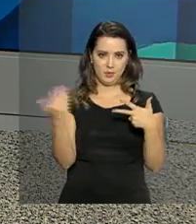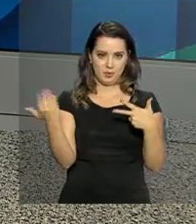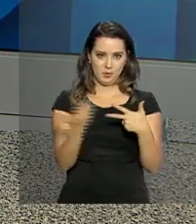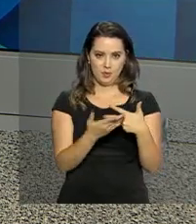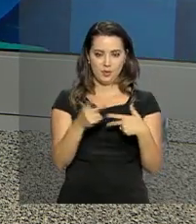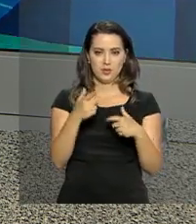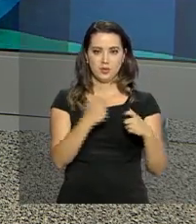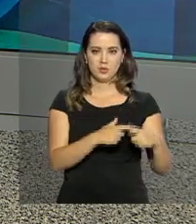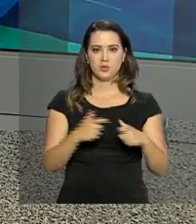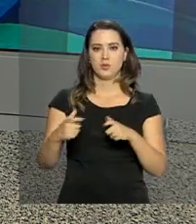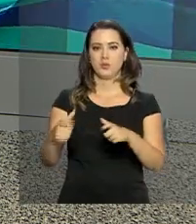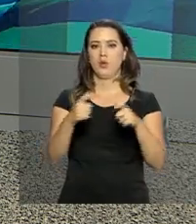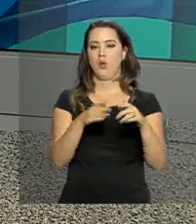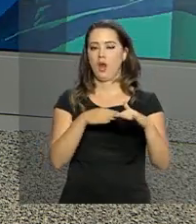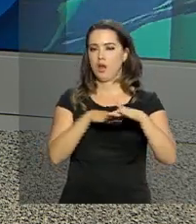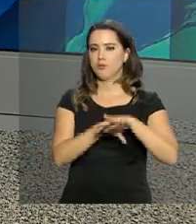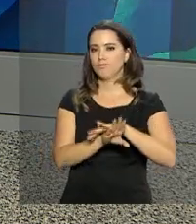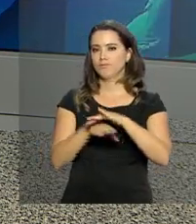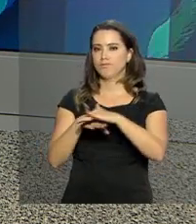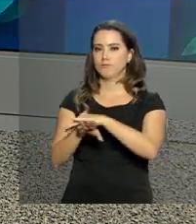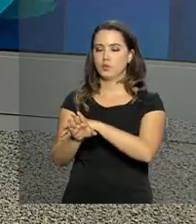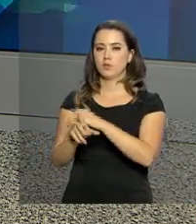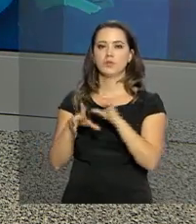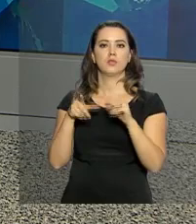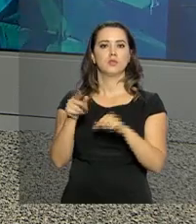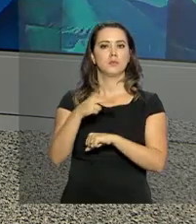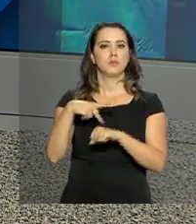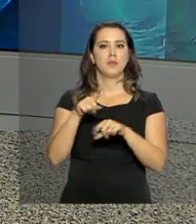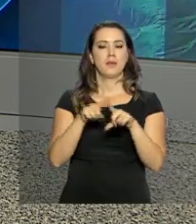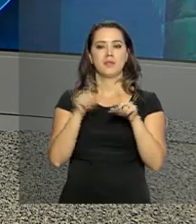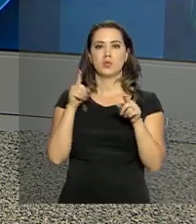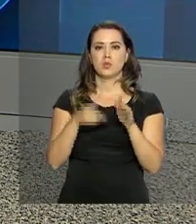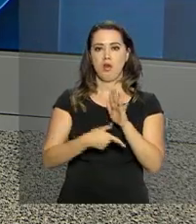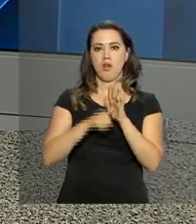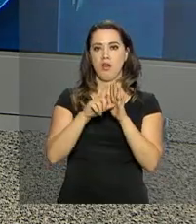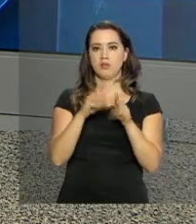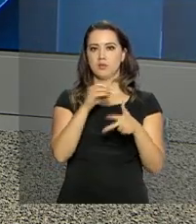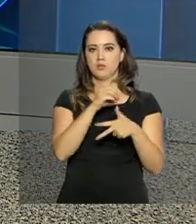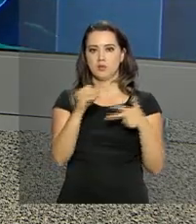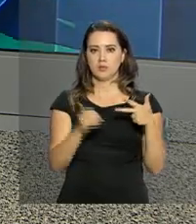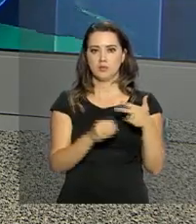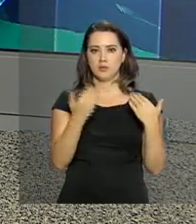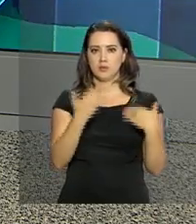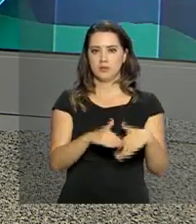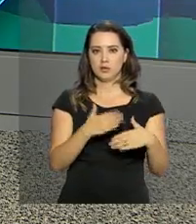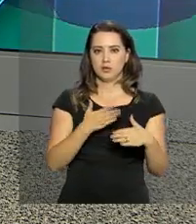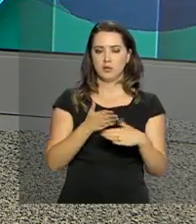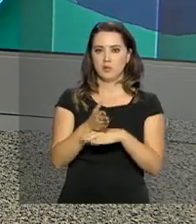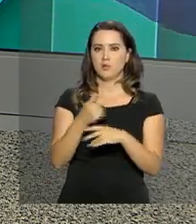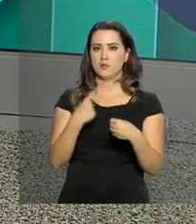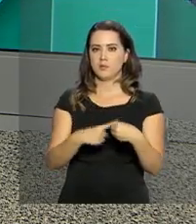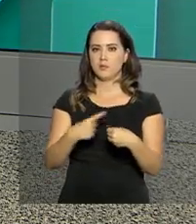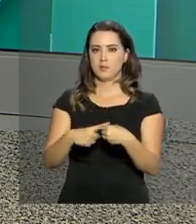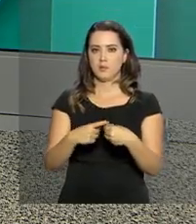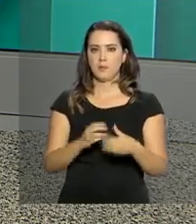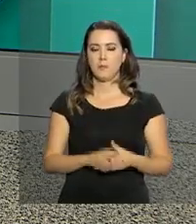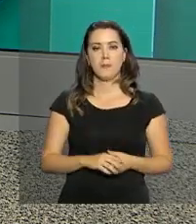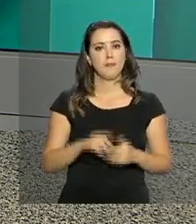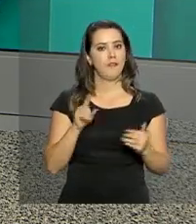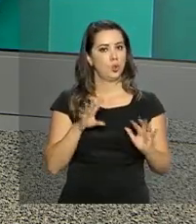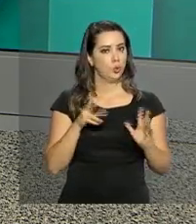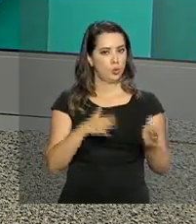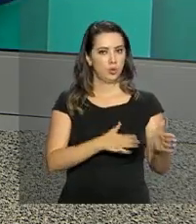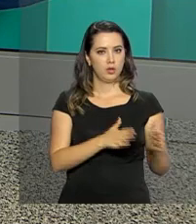direção aos pontos de armazenamento de todo o país. Mas só na véspera do Enem é que as provas seguem para os municípios.